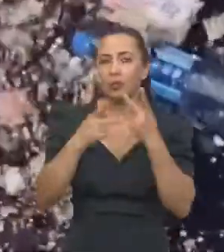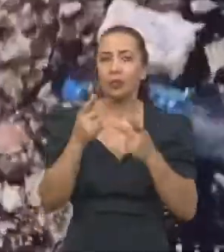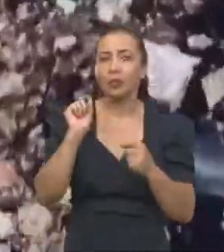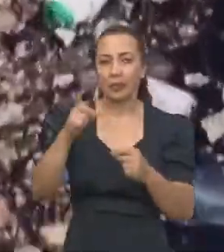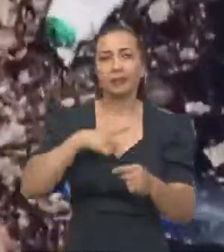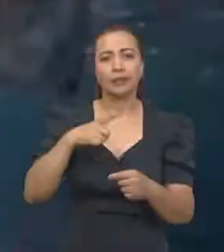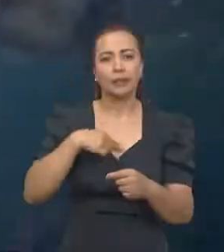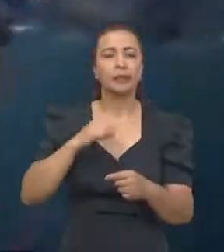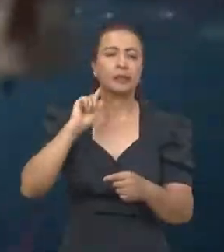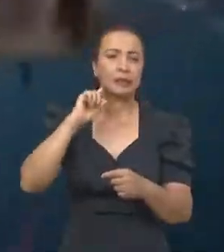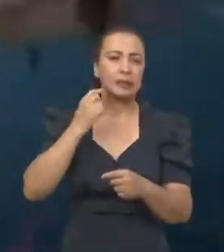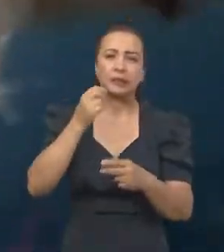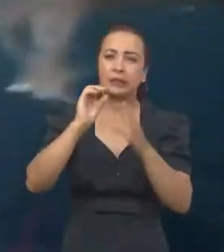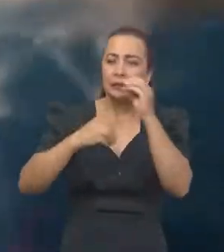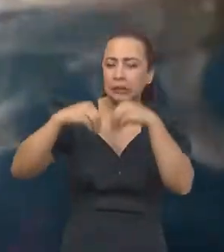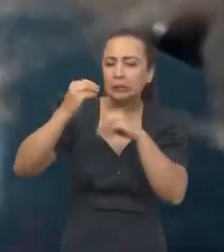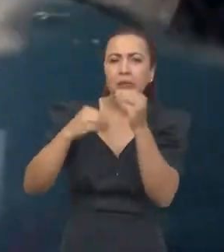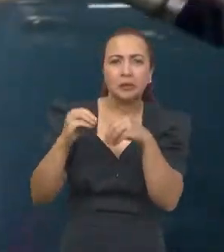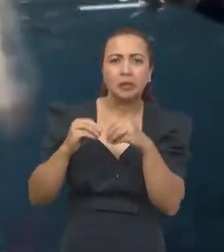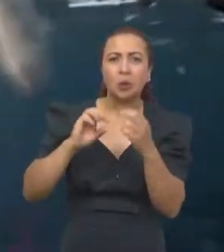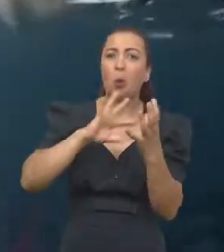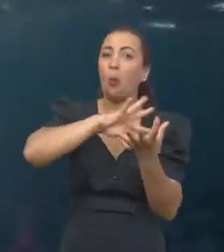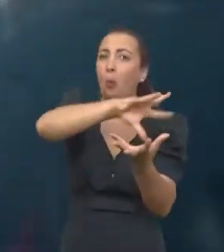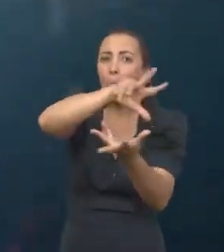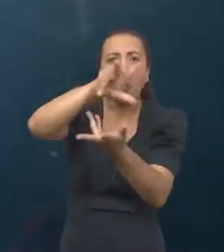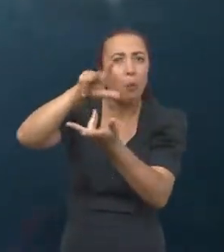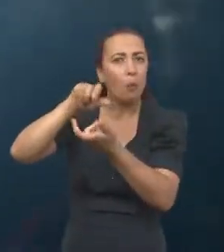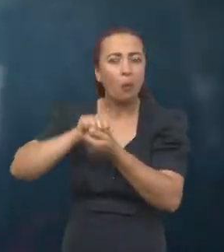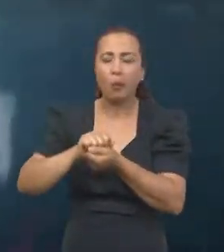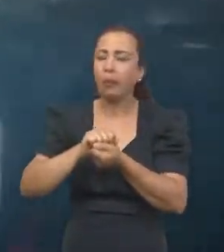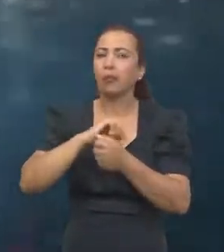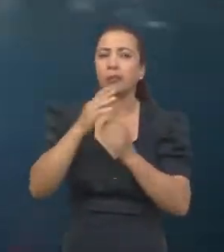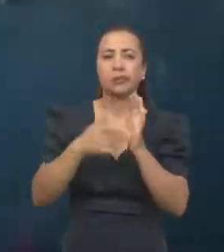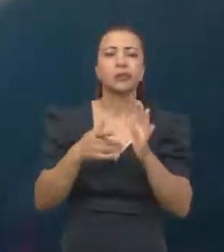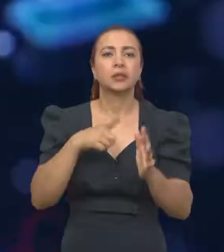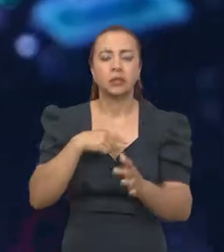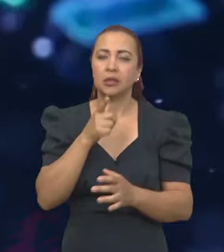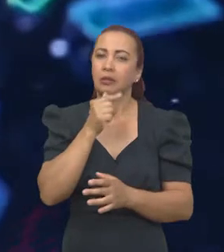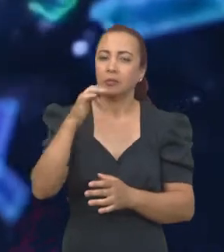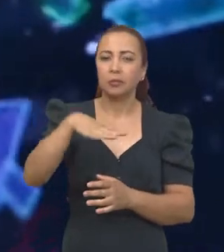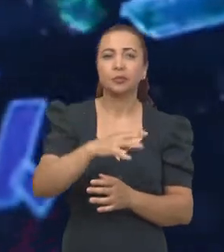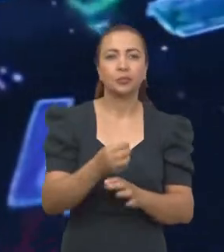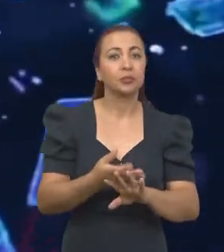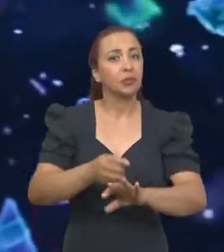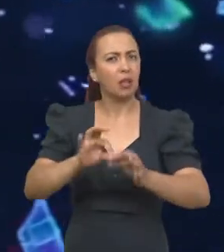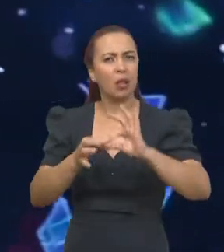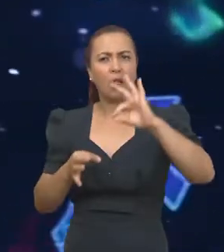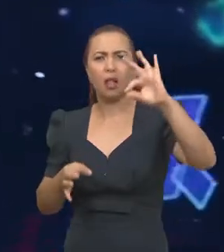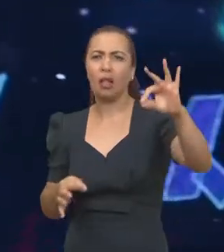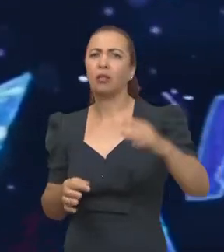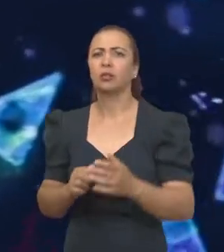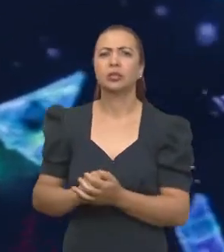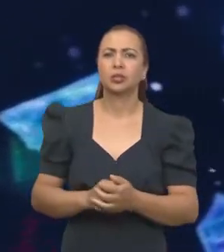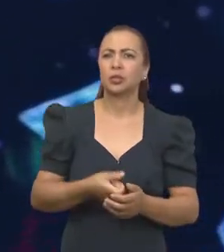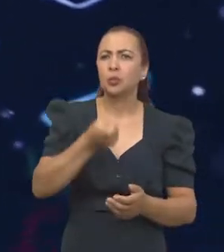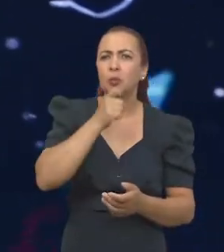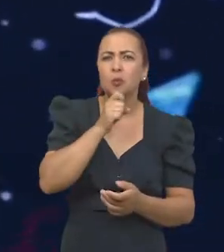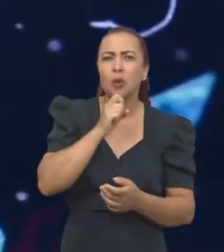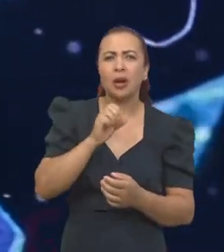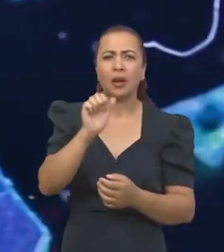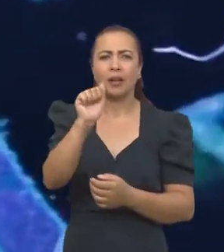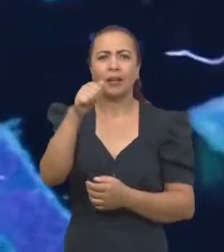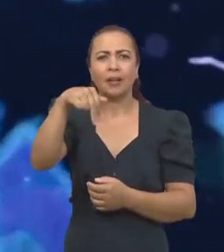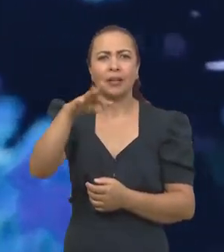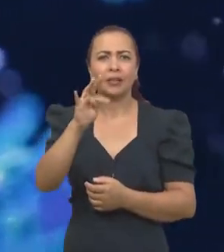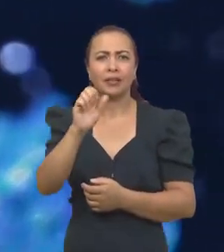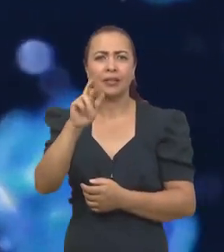uma presença de microplásticos hoje no oceano de maneira global, até nas áreas mais recuadas, até na Antártica ou até no Oceano Ártico,